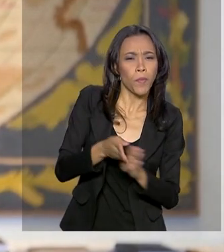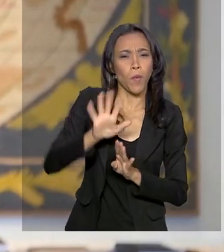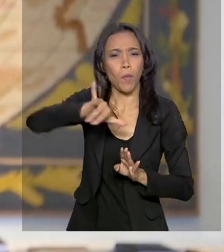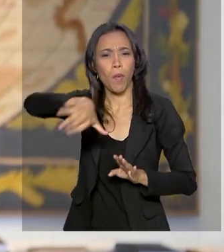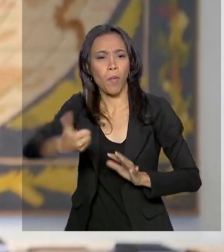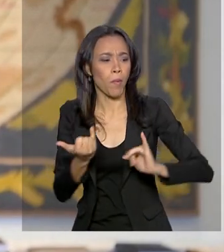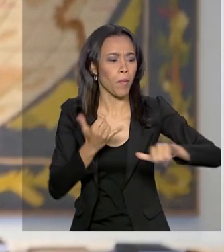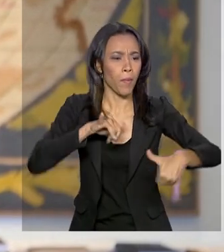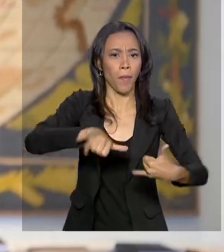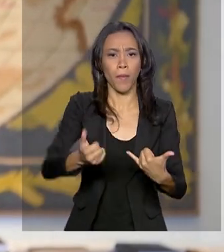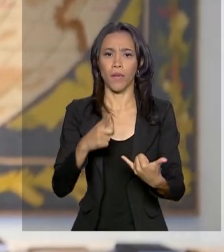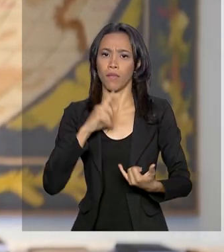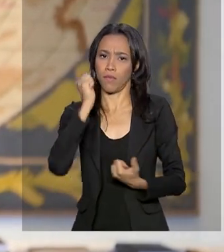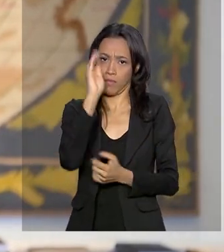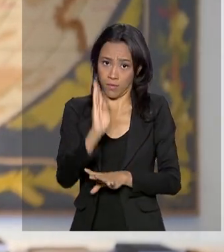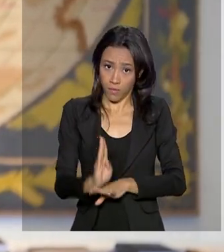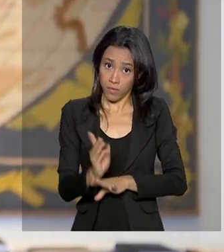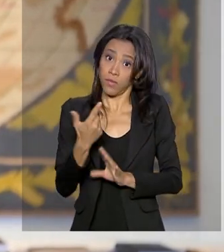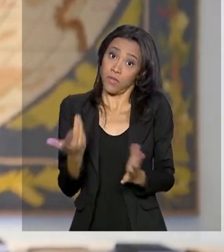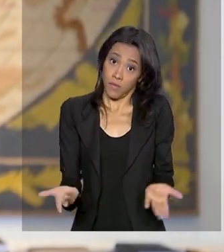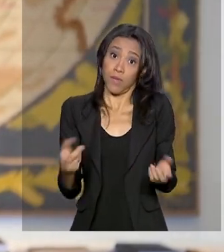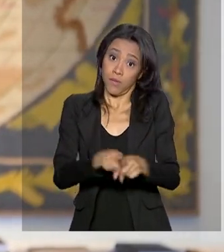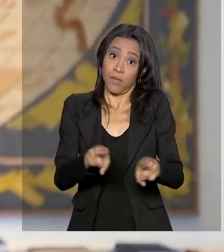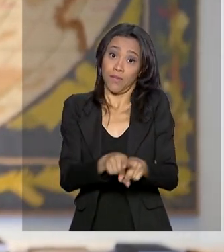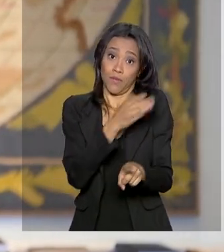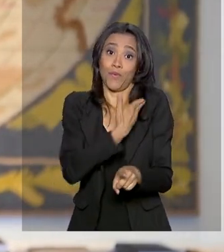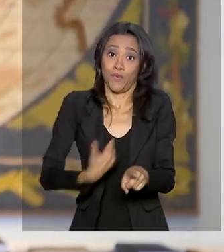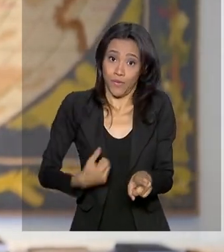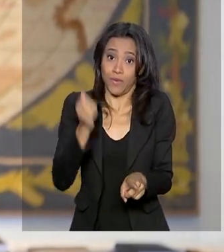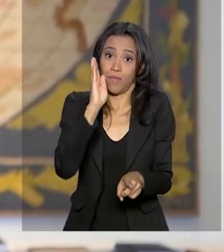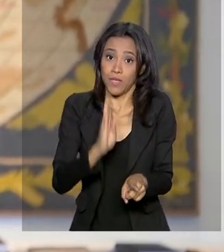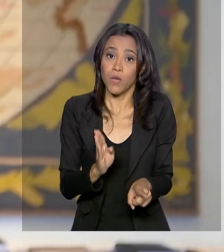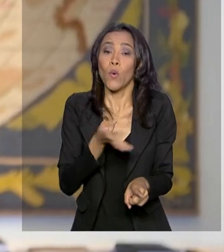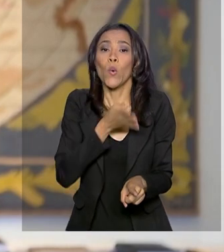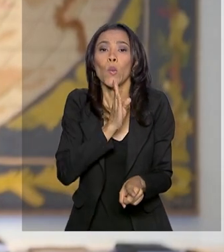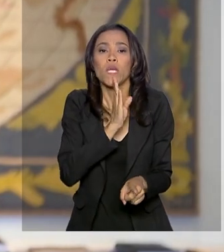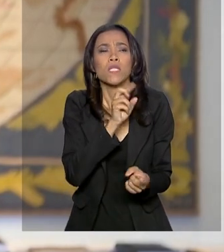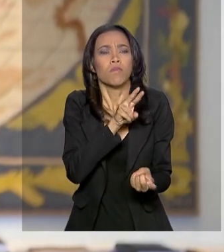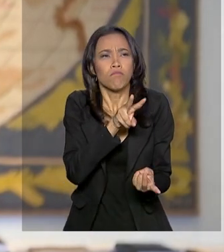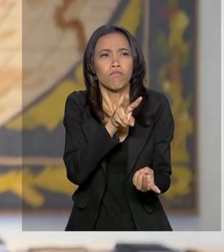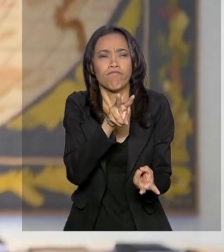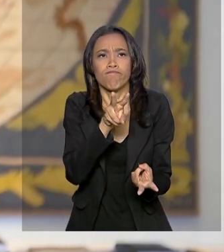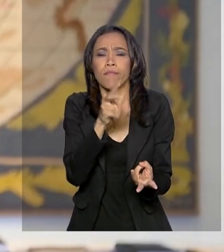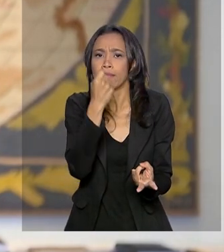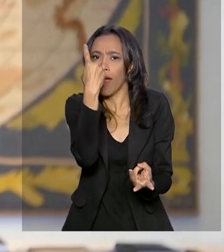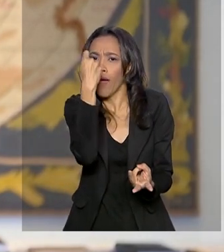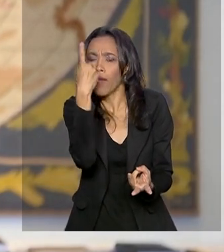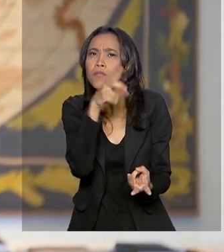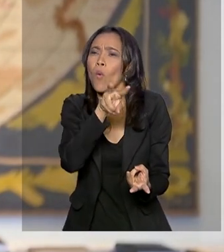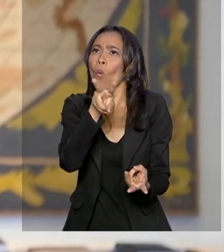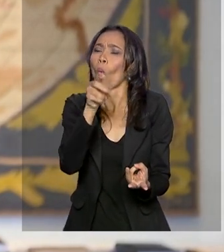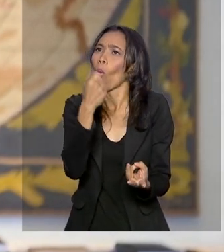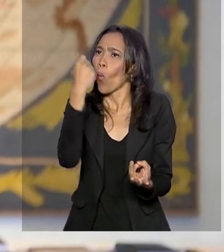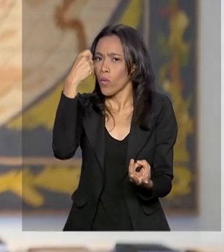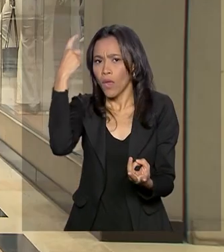sendo criadas e também para que o governo brasileiro conheça as necessidades, os planos, as ideias dos empreendedores. Uma